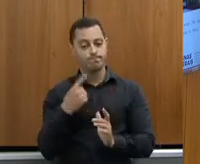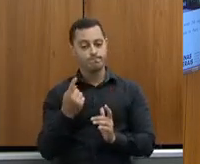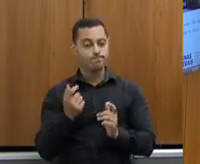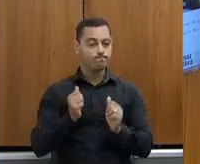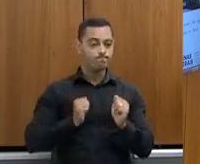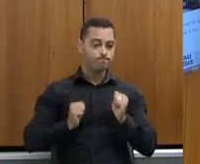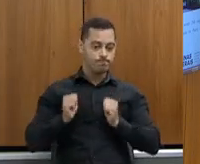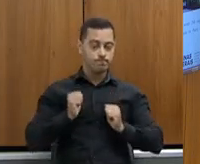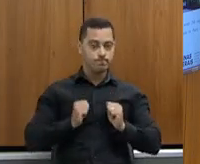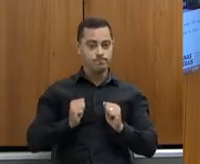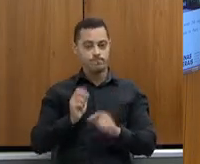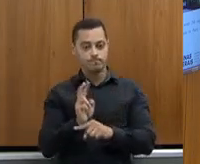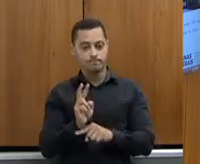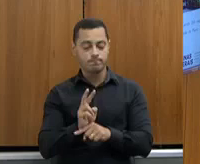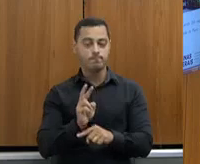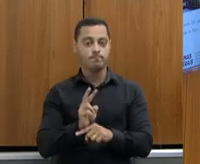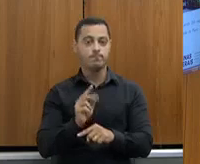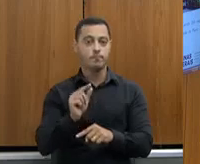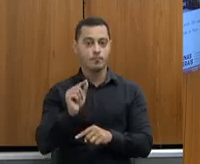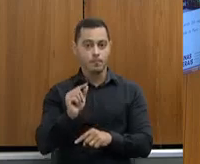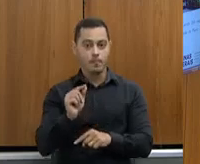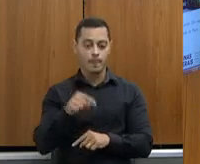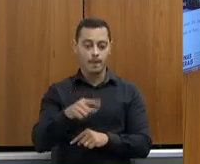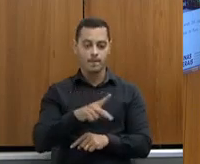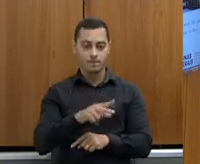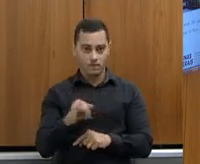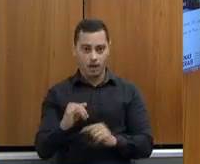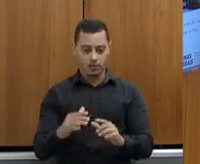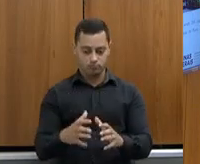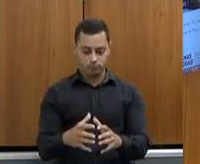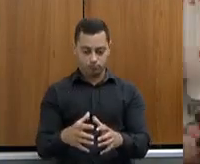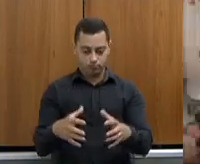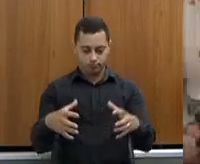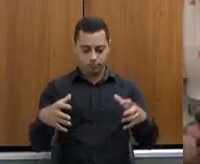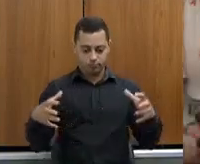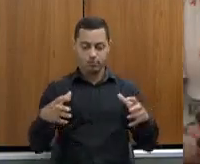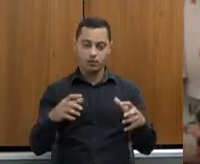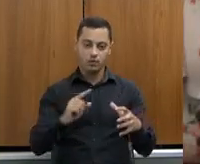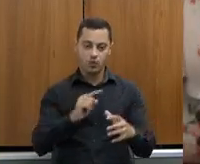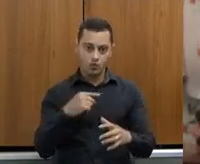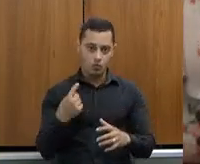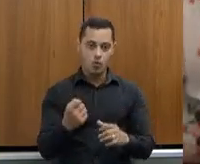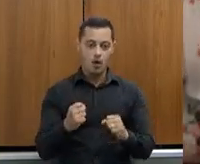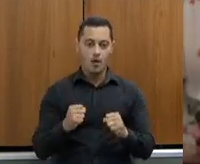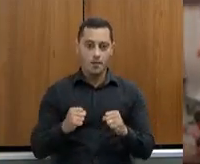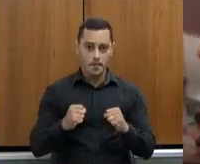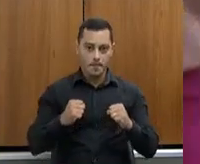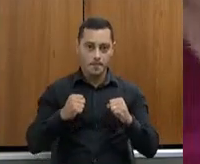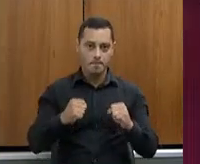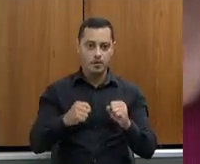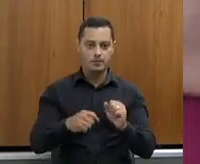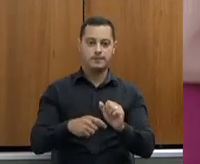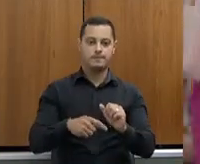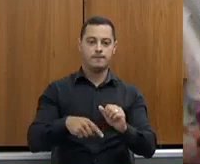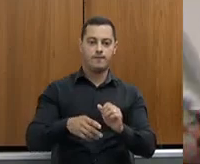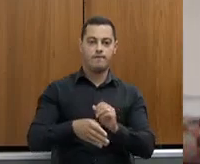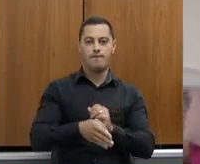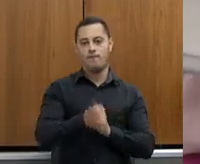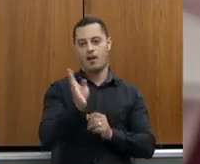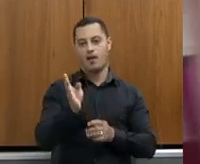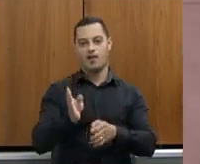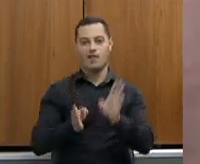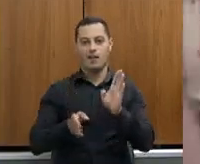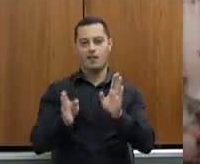isso vá crescendo e nós possamos sair desse curé, como diz o